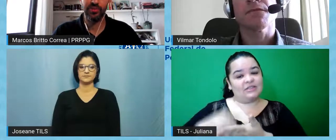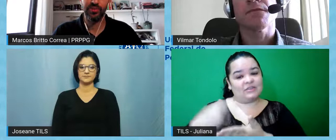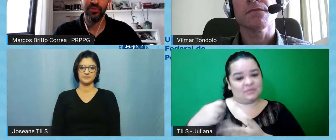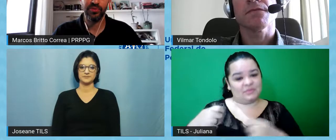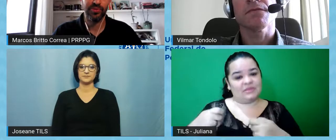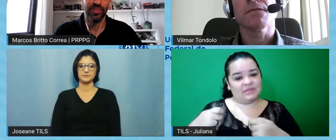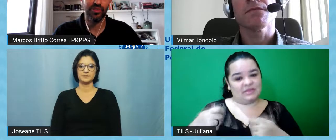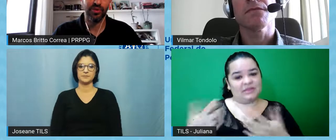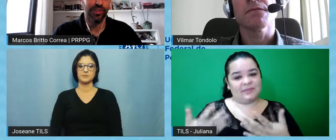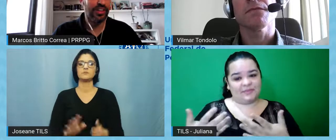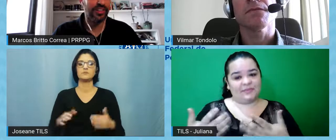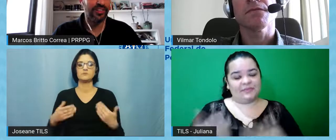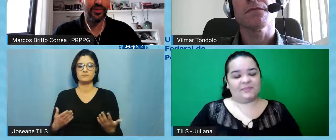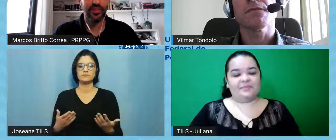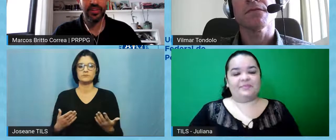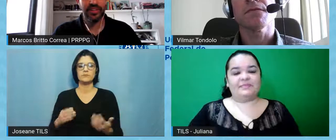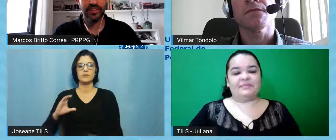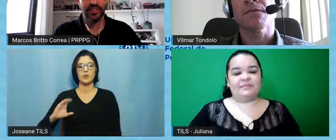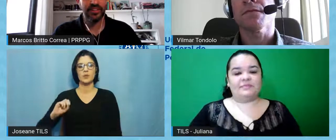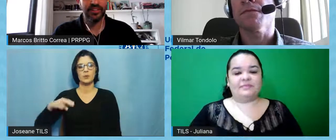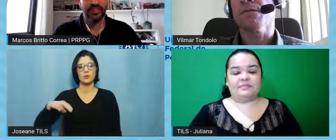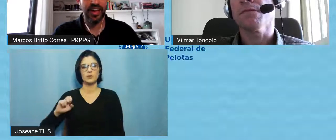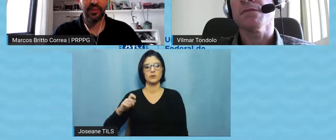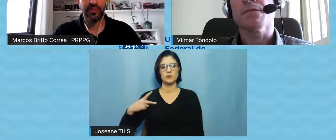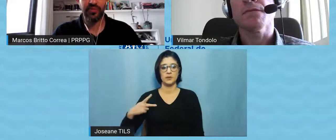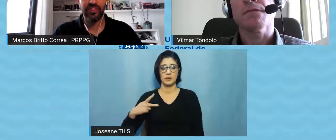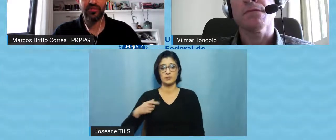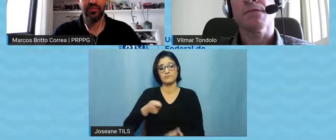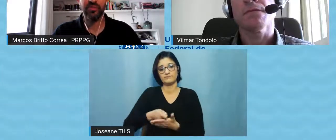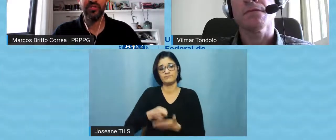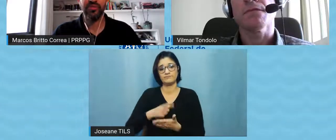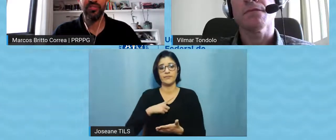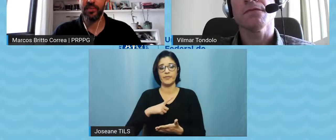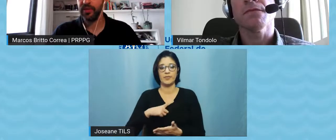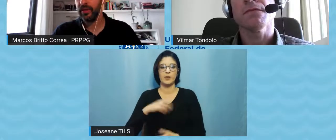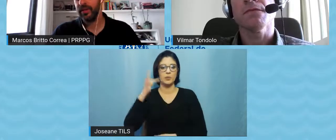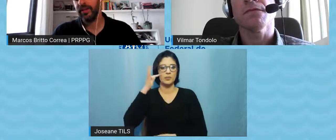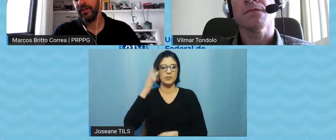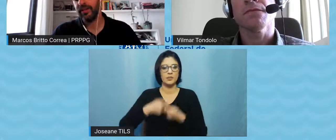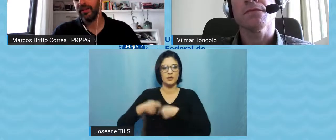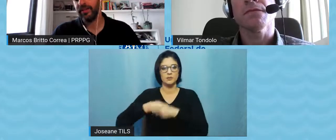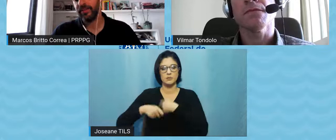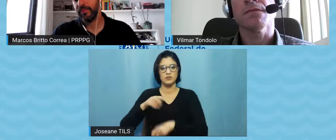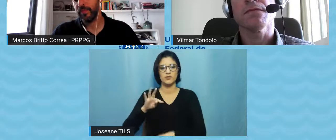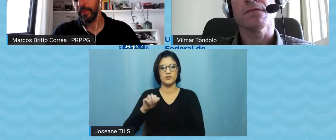um servidor, tá, então, técnico administrativo exclusivo do CEP.